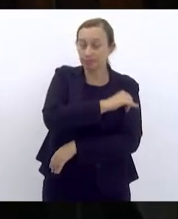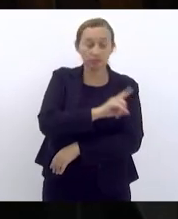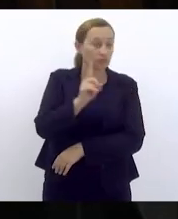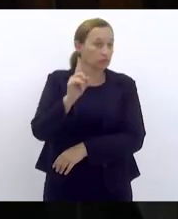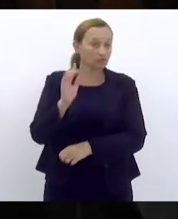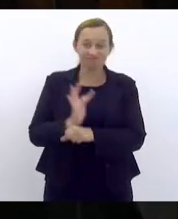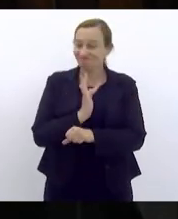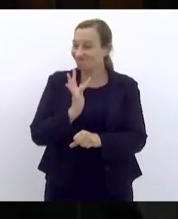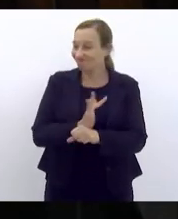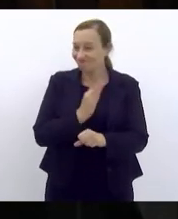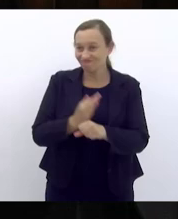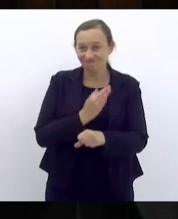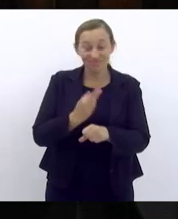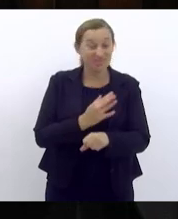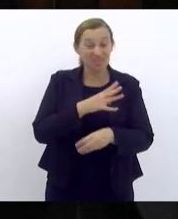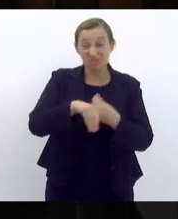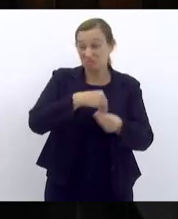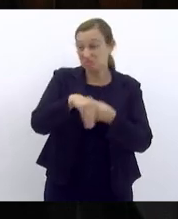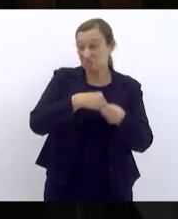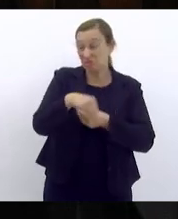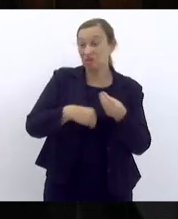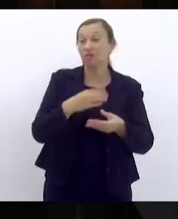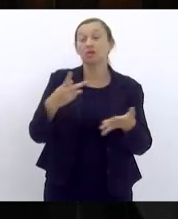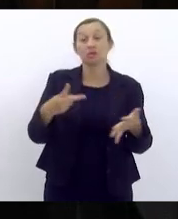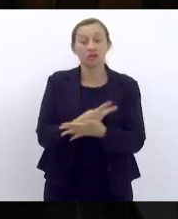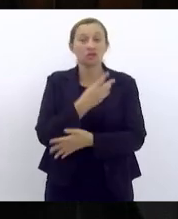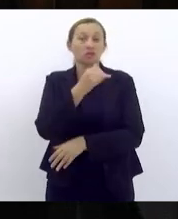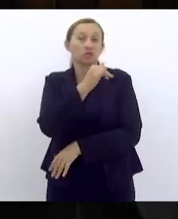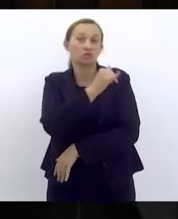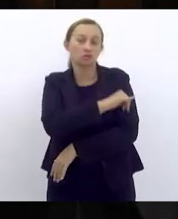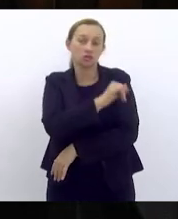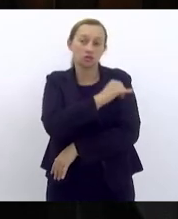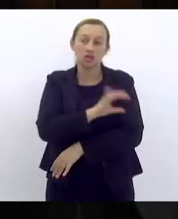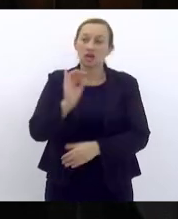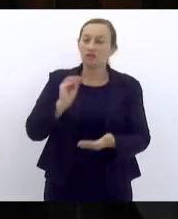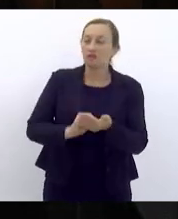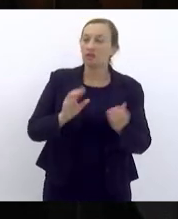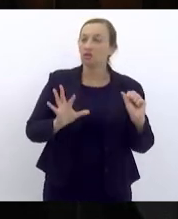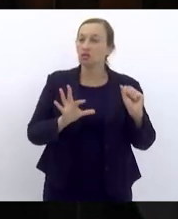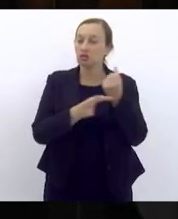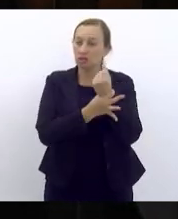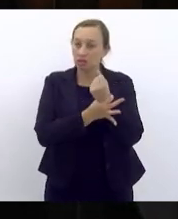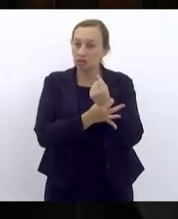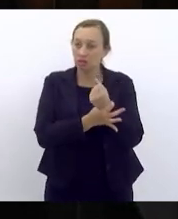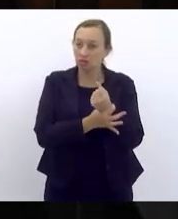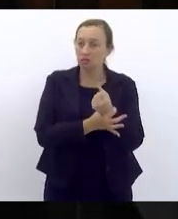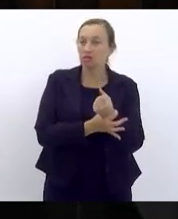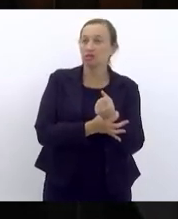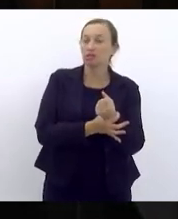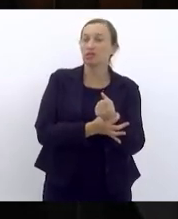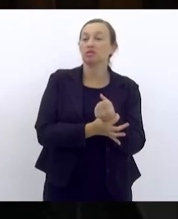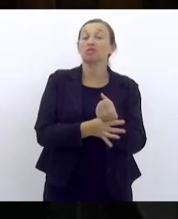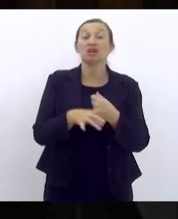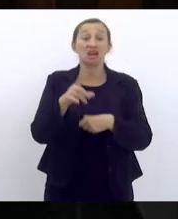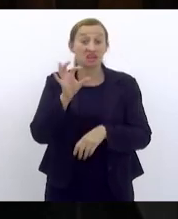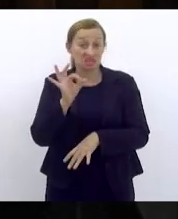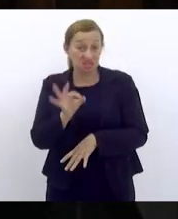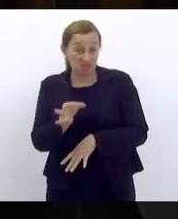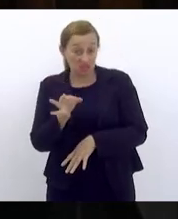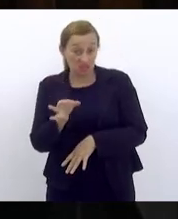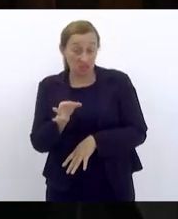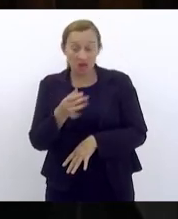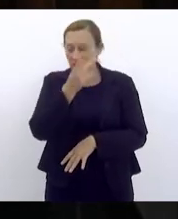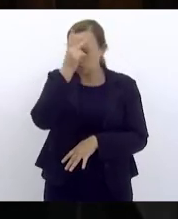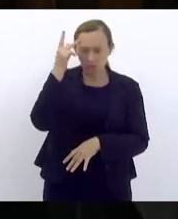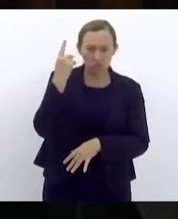essa desordem que se tornou o Rio de Janeiro a insegurança a instabilidade é notória as